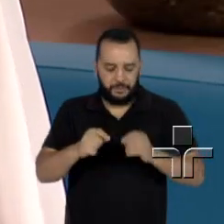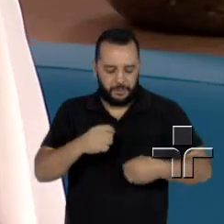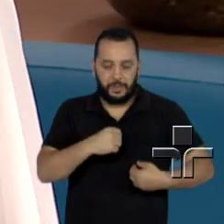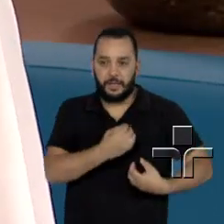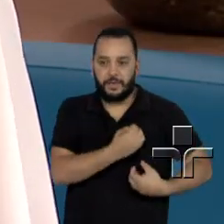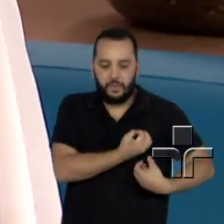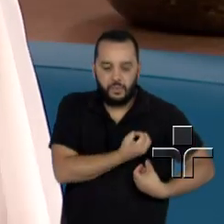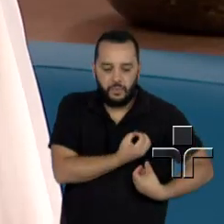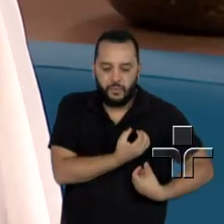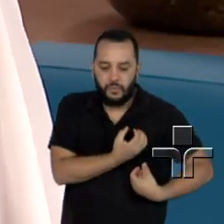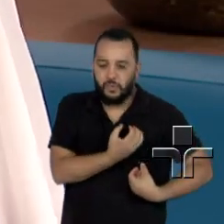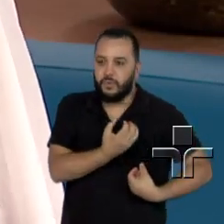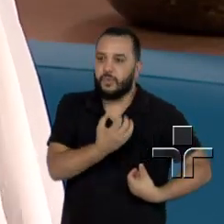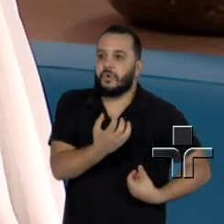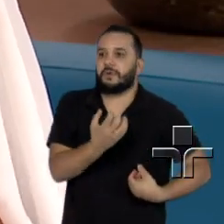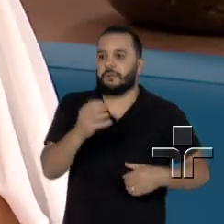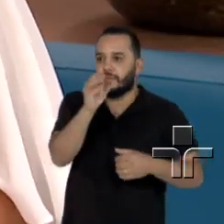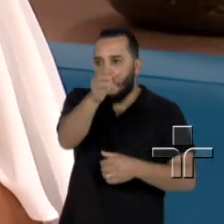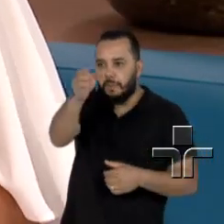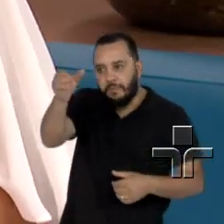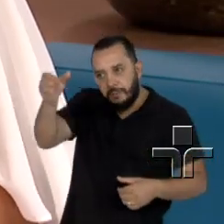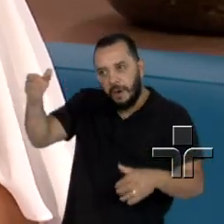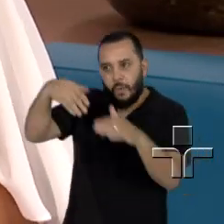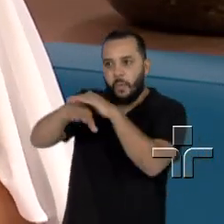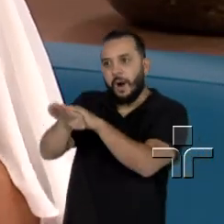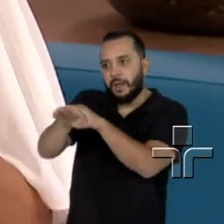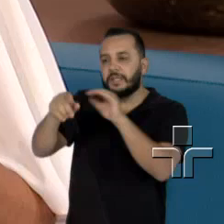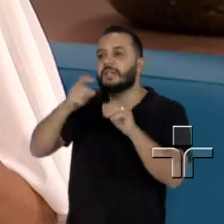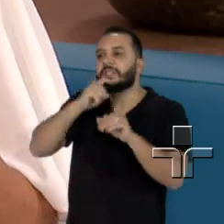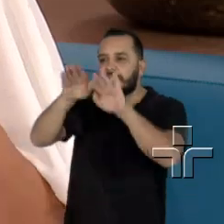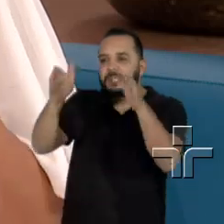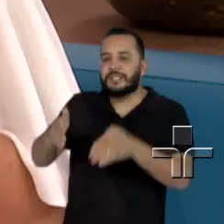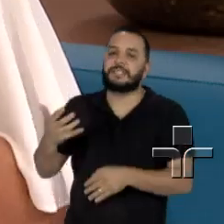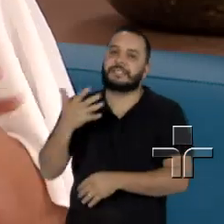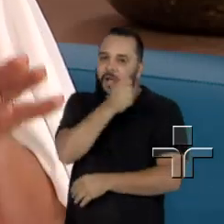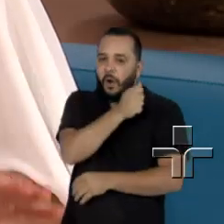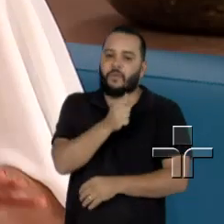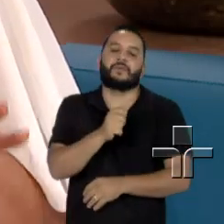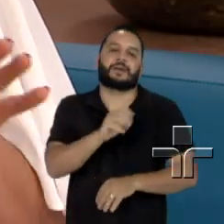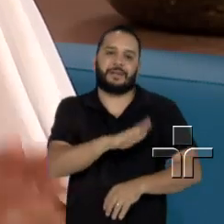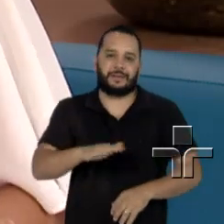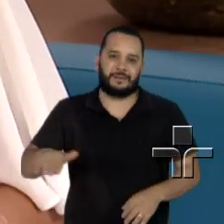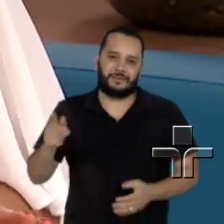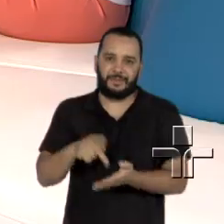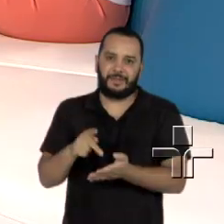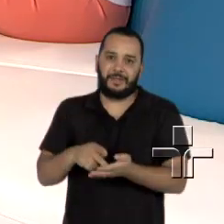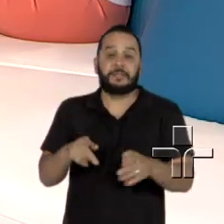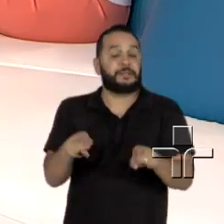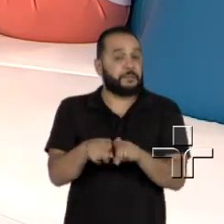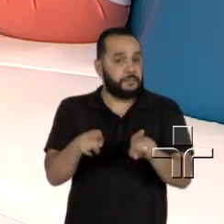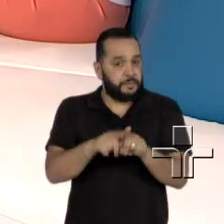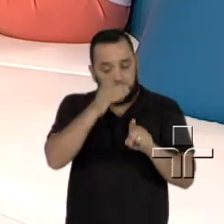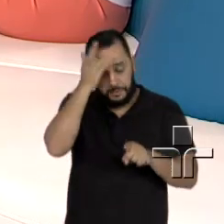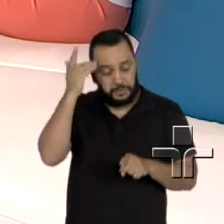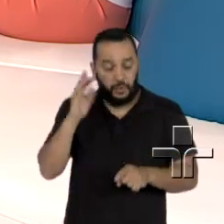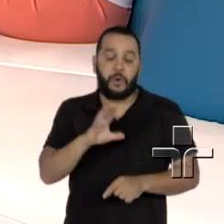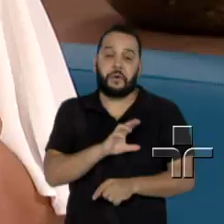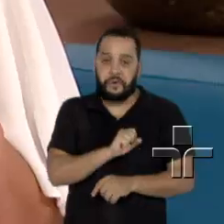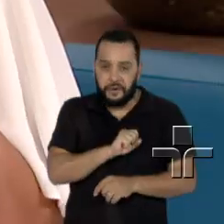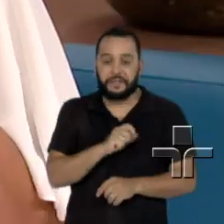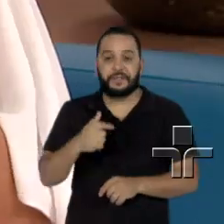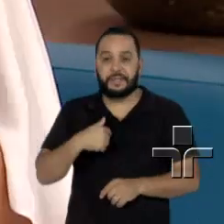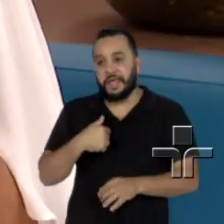prematuros, né? E, Rosana, a gente comenta muito que as pessoas adoram dar palpite na vida dos outros, né?